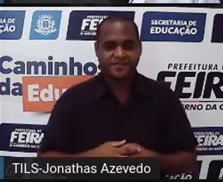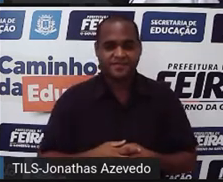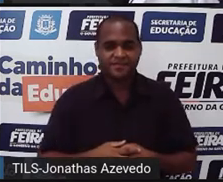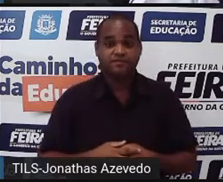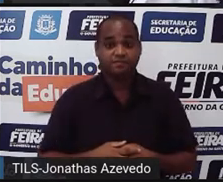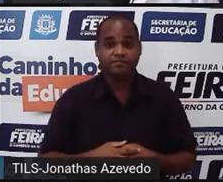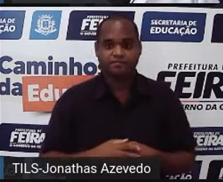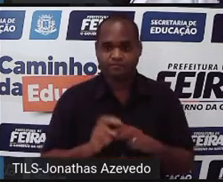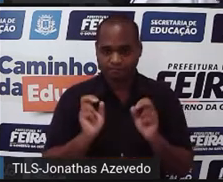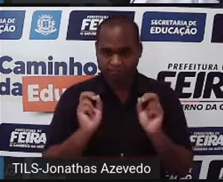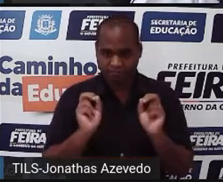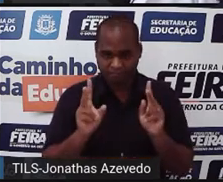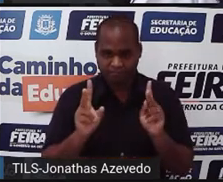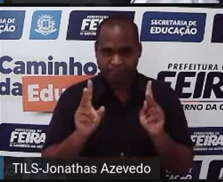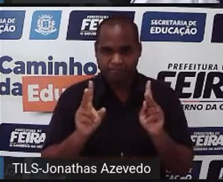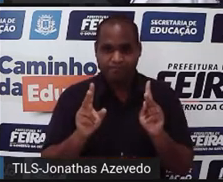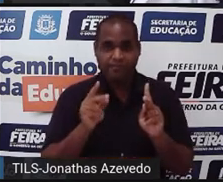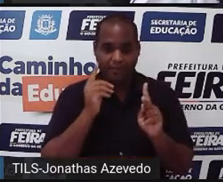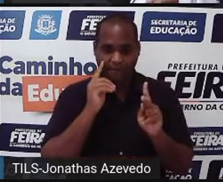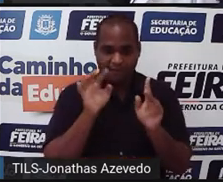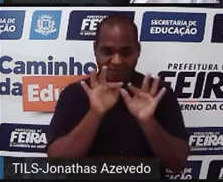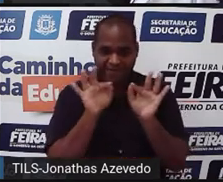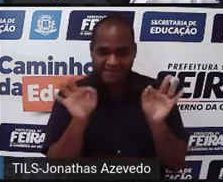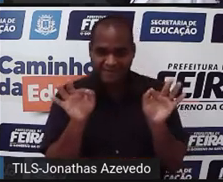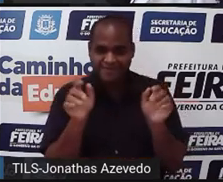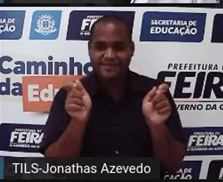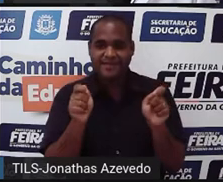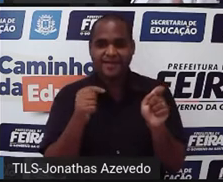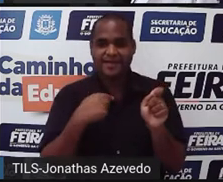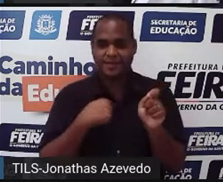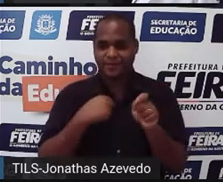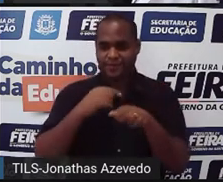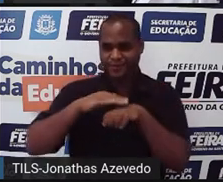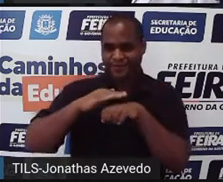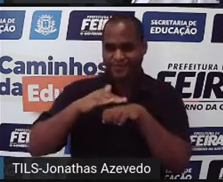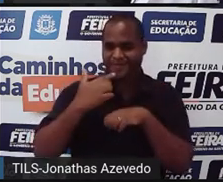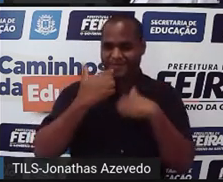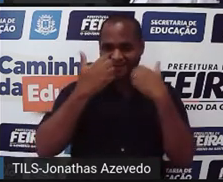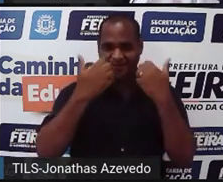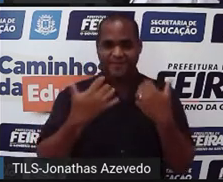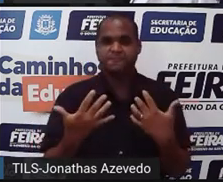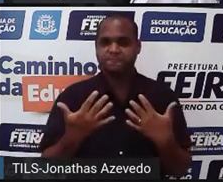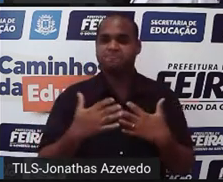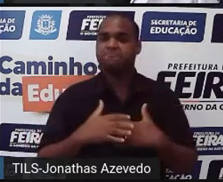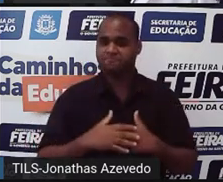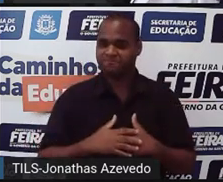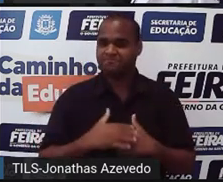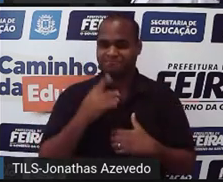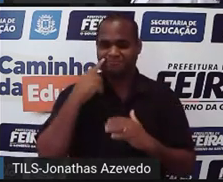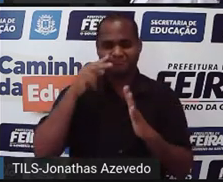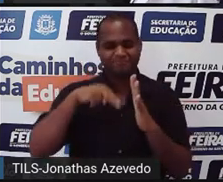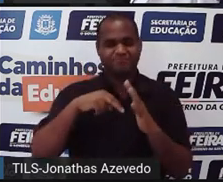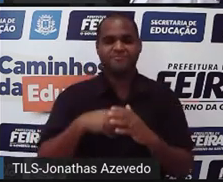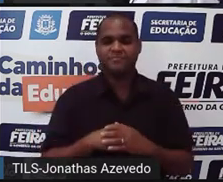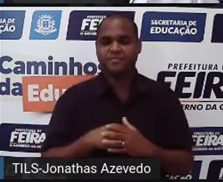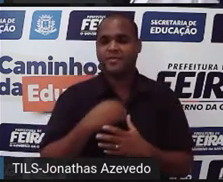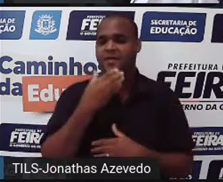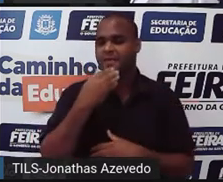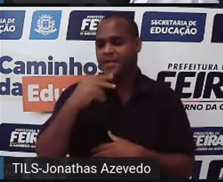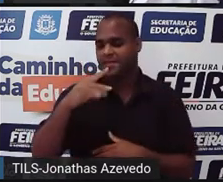Pronto. Se você leu, eu vou ler aqui agora, tá? A leitura dessa frase é a seguinte.